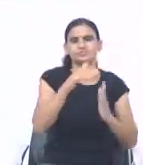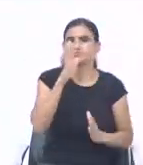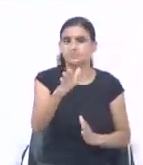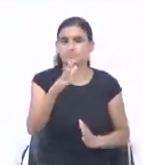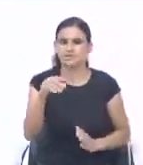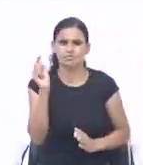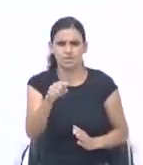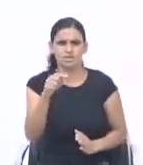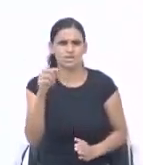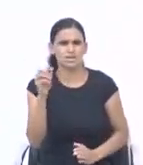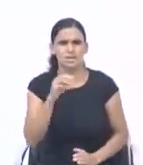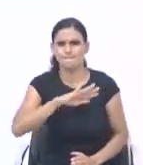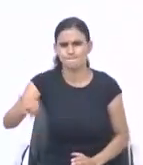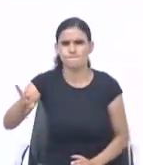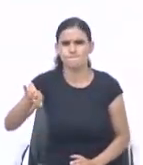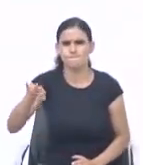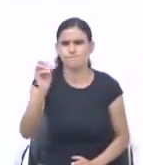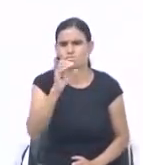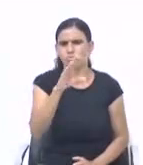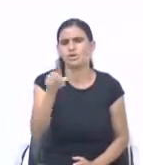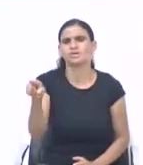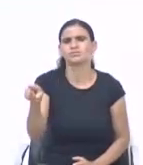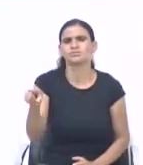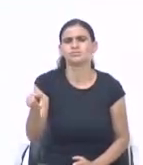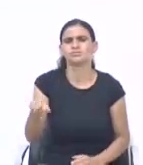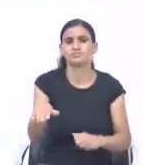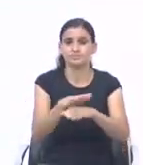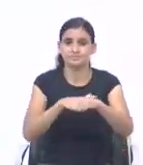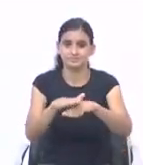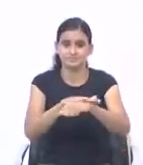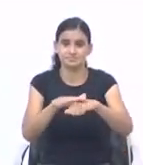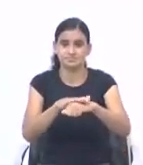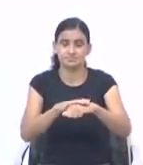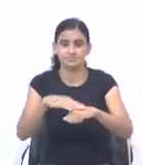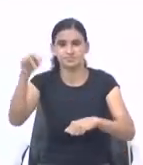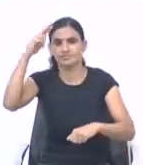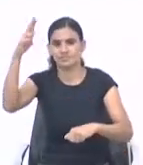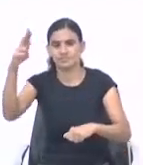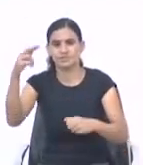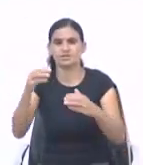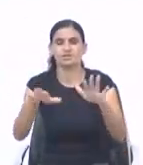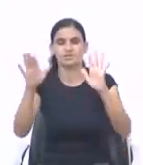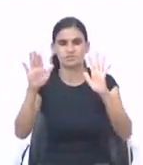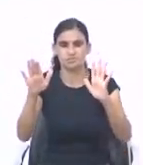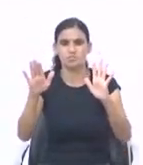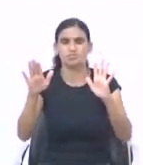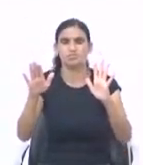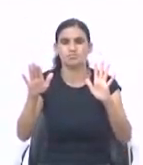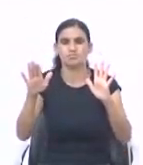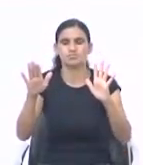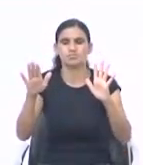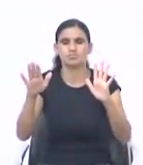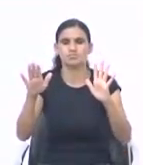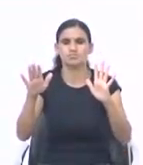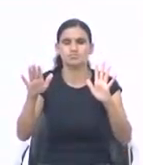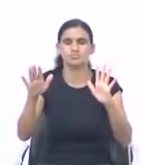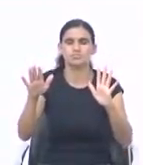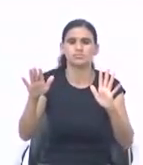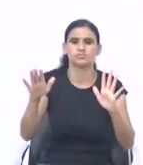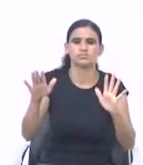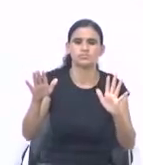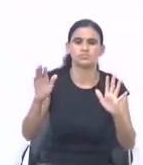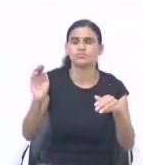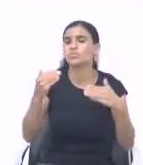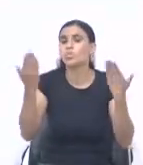mandado embora. Porque ele louvou. Porque ele negociou. Aquilo que o seu Senhor. Colocou nas suas mãos. E